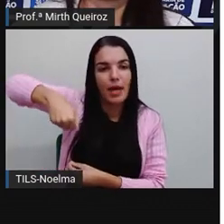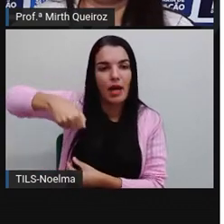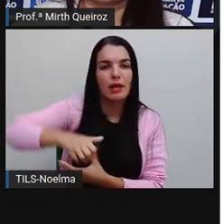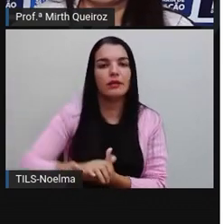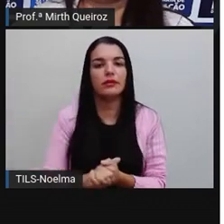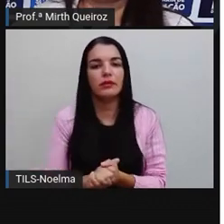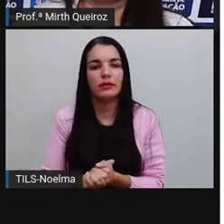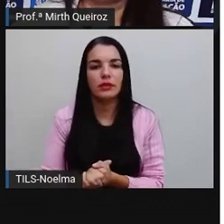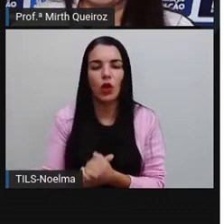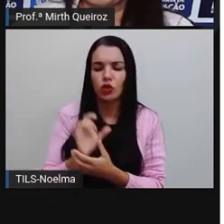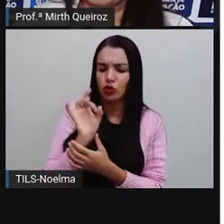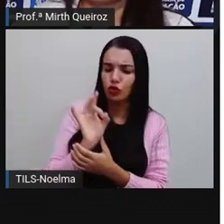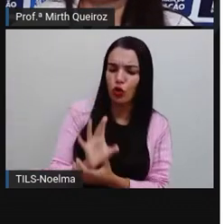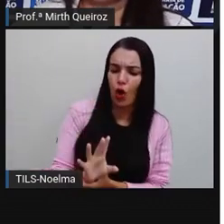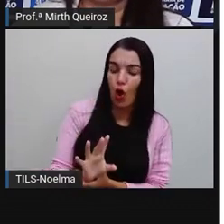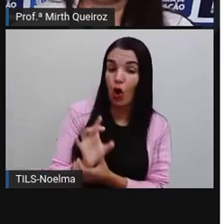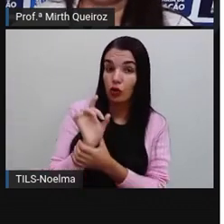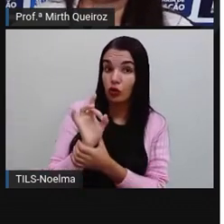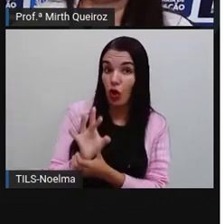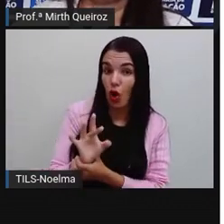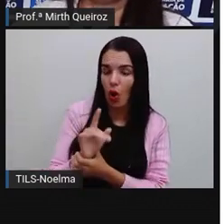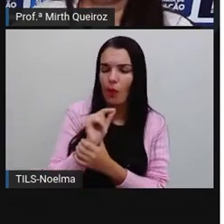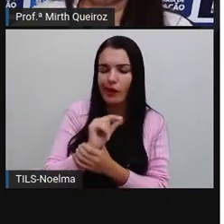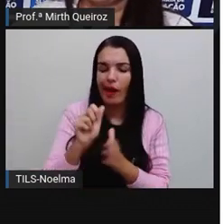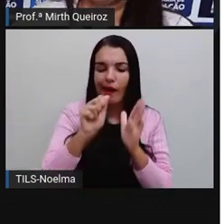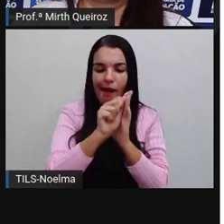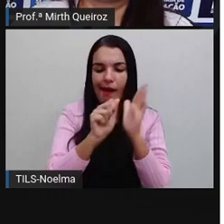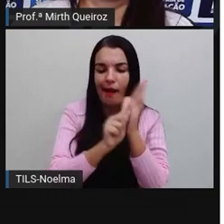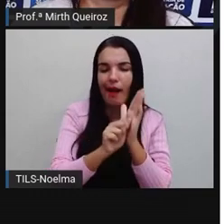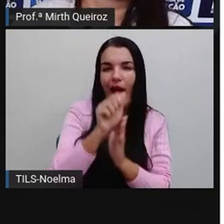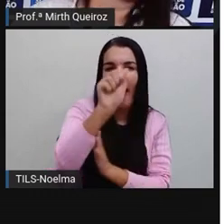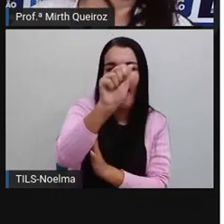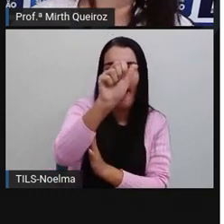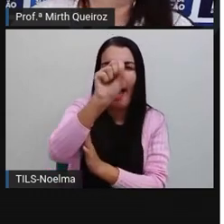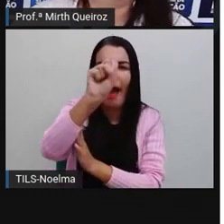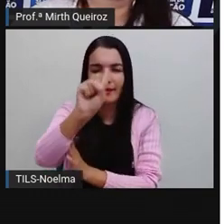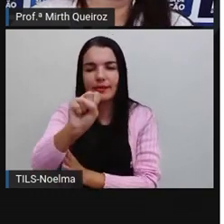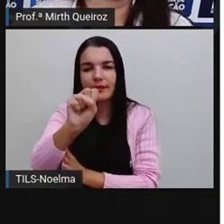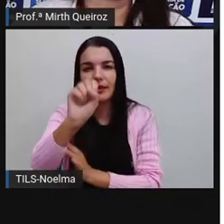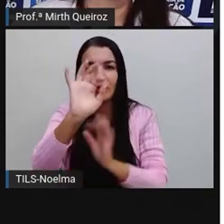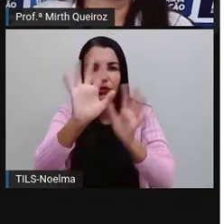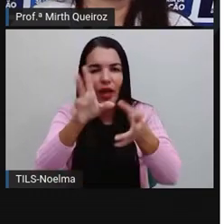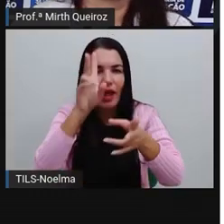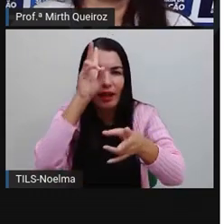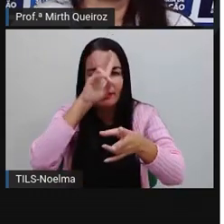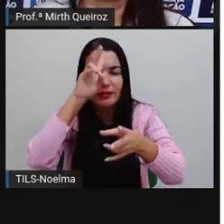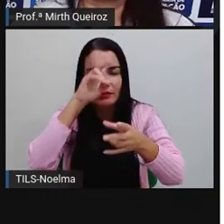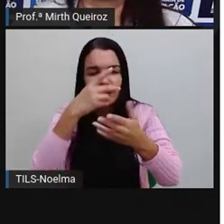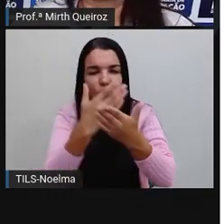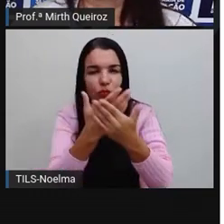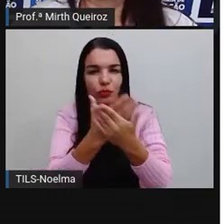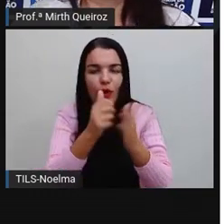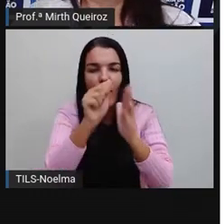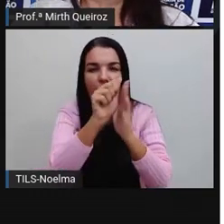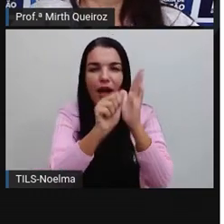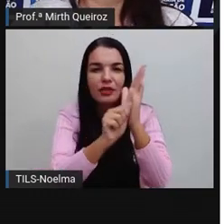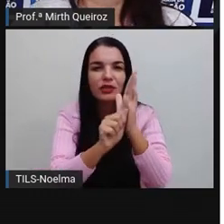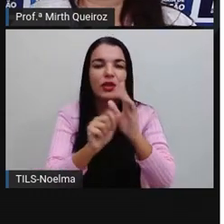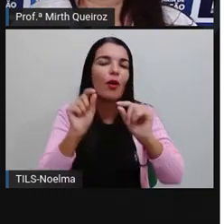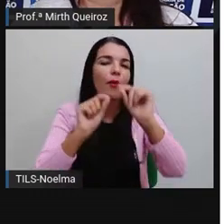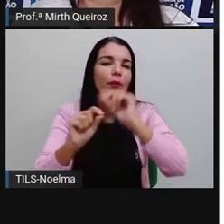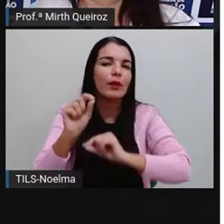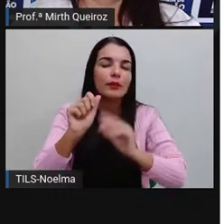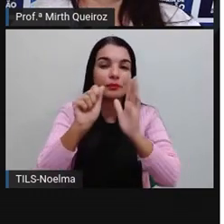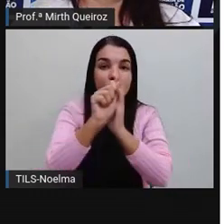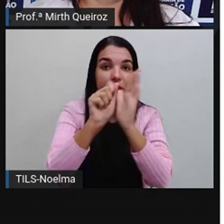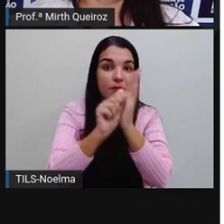Apenas as. As é um artigo. Lembra que a gente já trabalhou aí sobre o artigo? O artigo que... Quais são